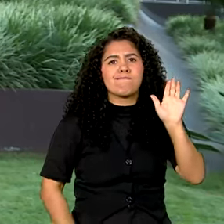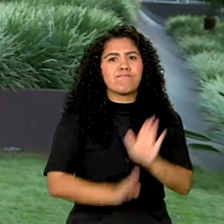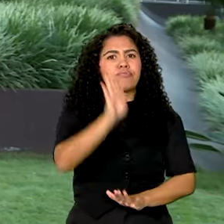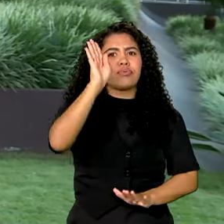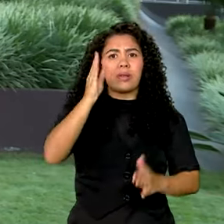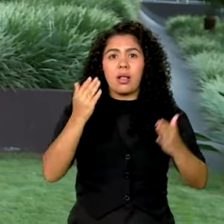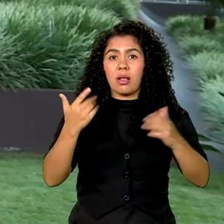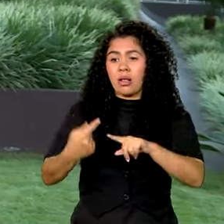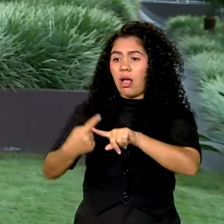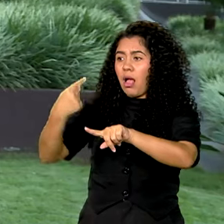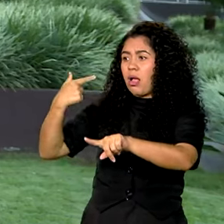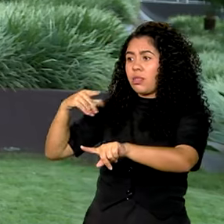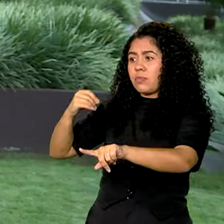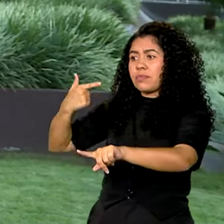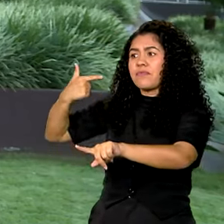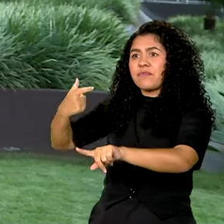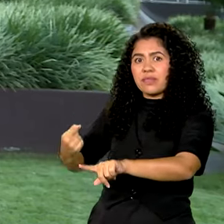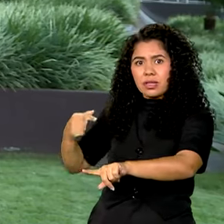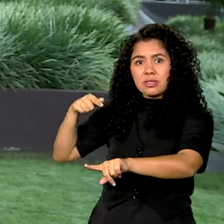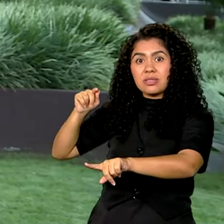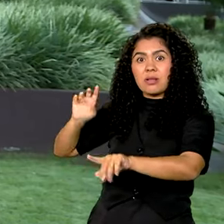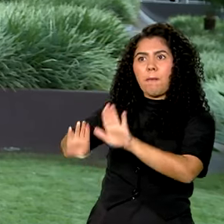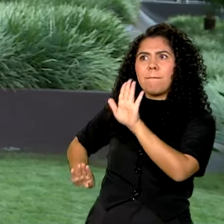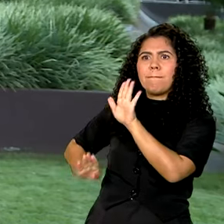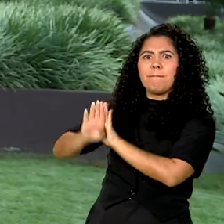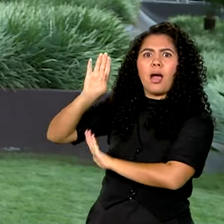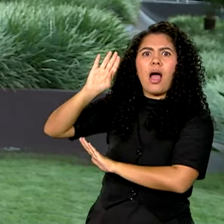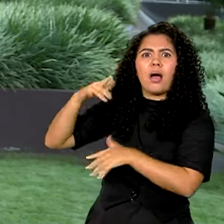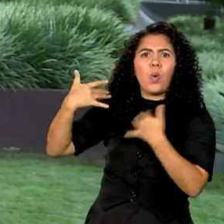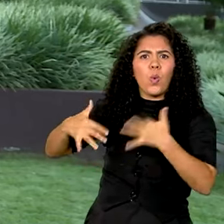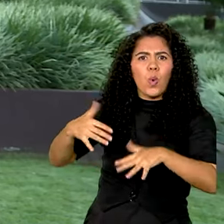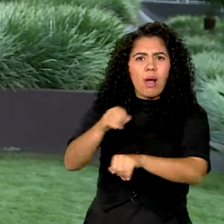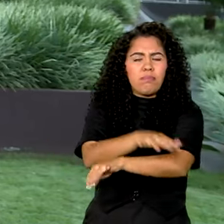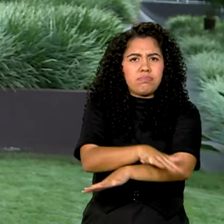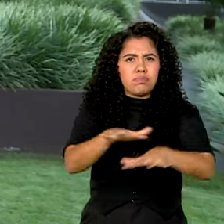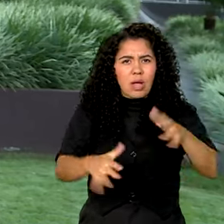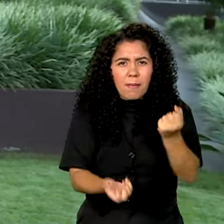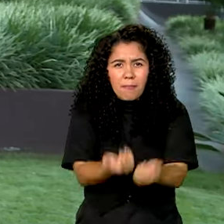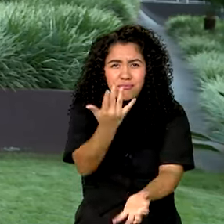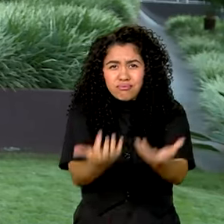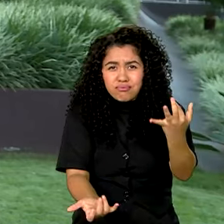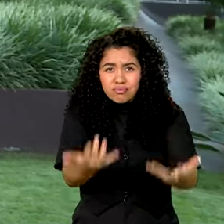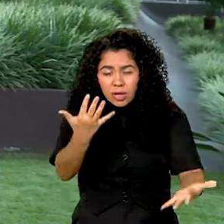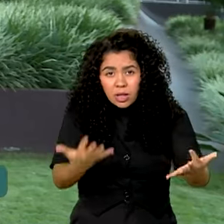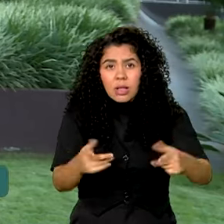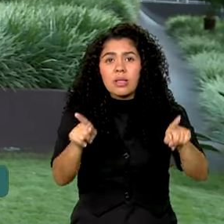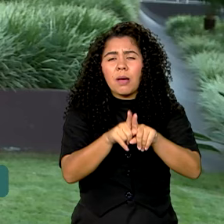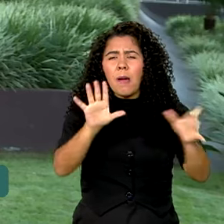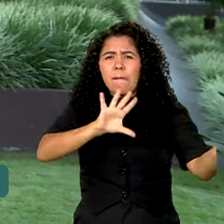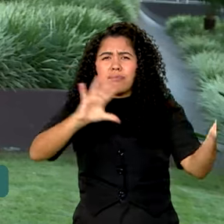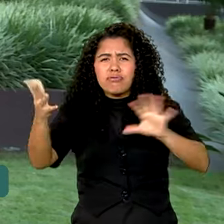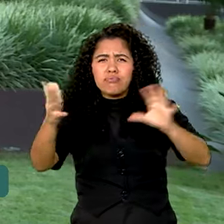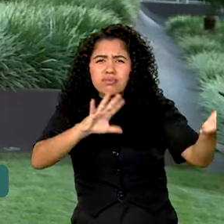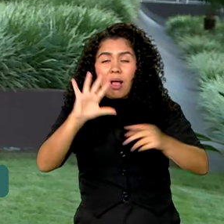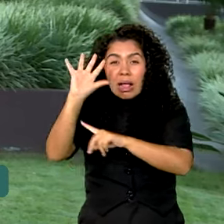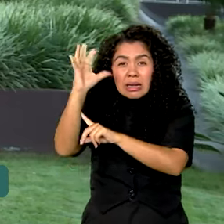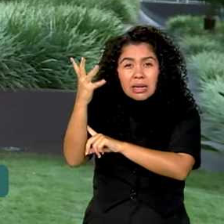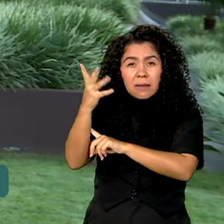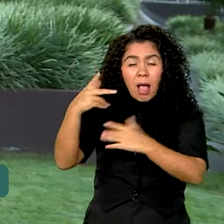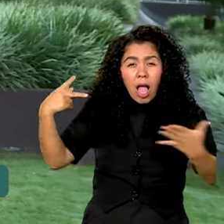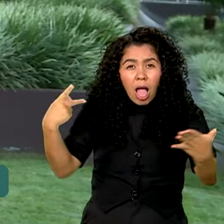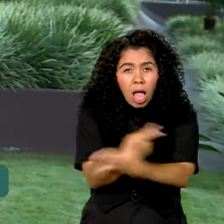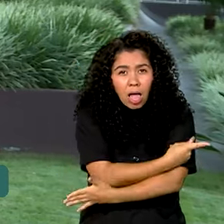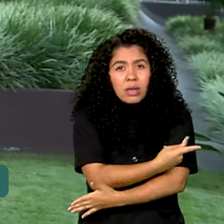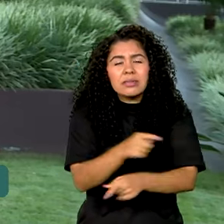2020, ano recorde de queimadas em todo o bioma. Além dos chamados eventos climáticos extremos